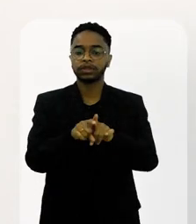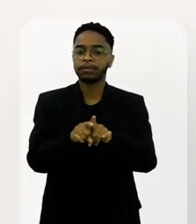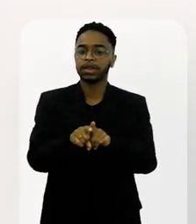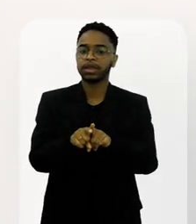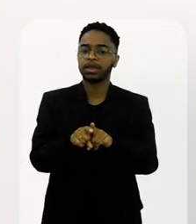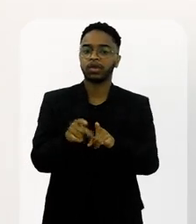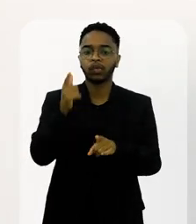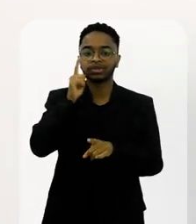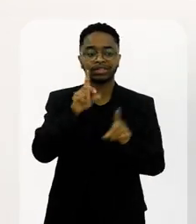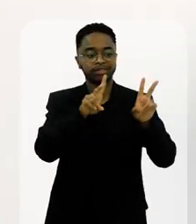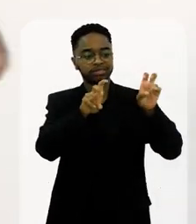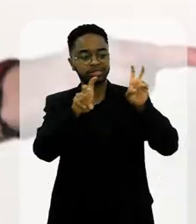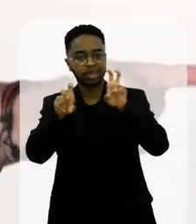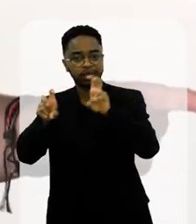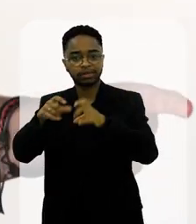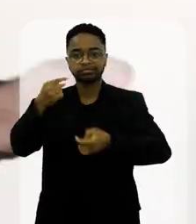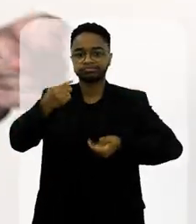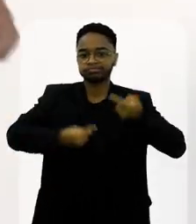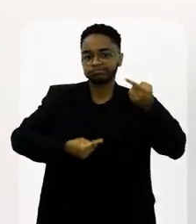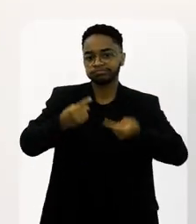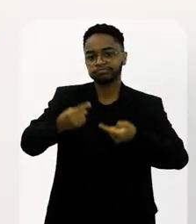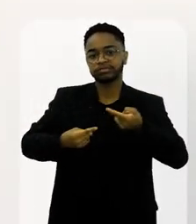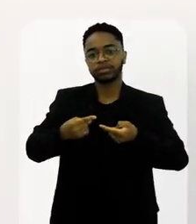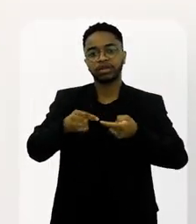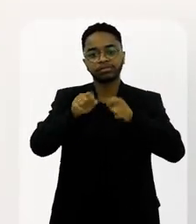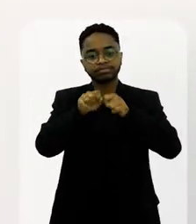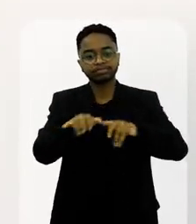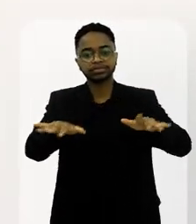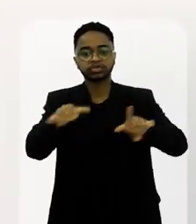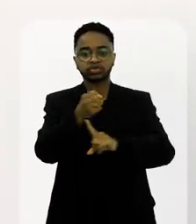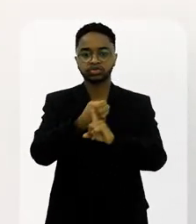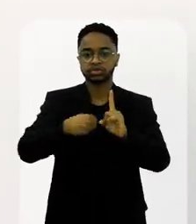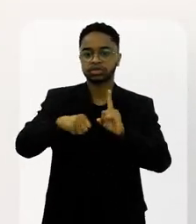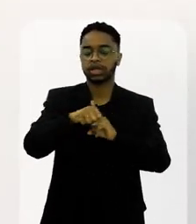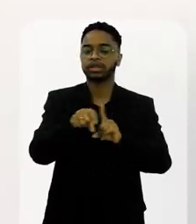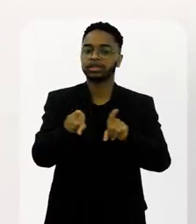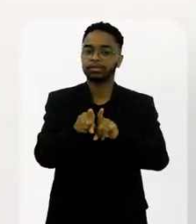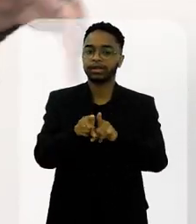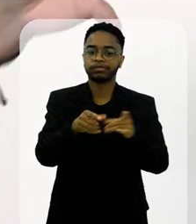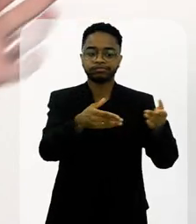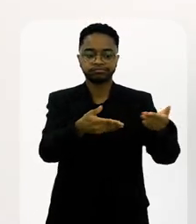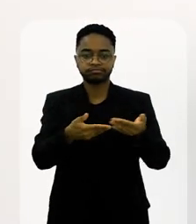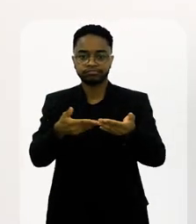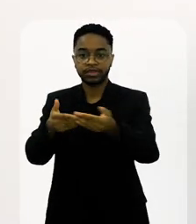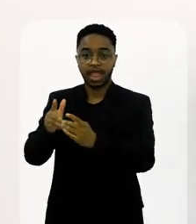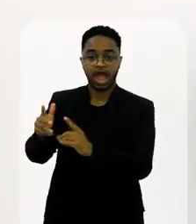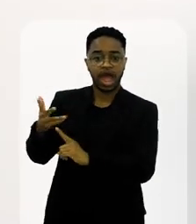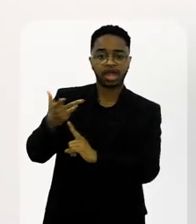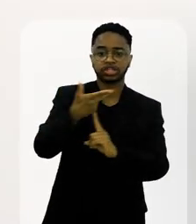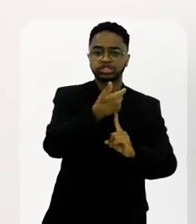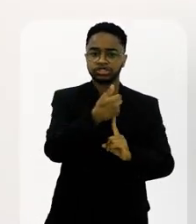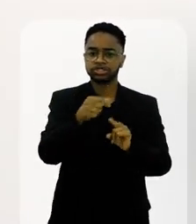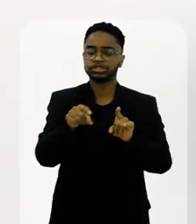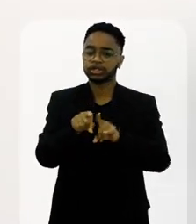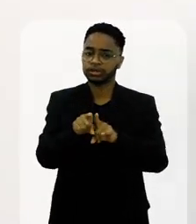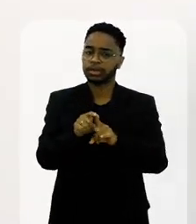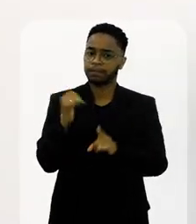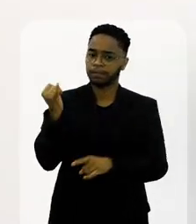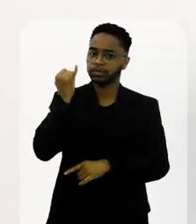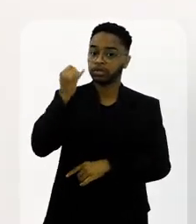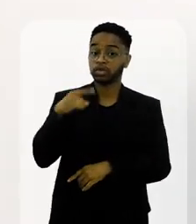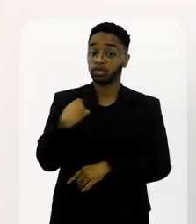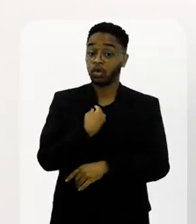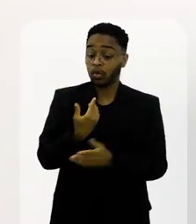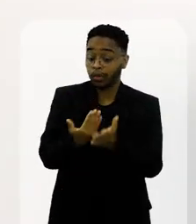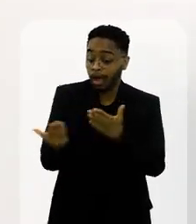como um pautador de assuntos para a sociedade, como um reunidor de grandes artistas, grandes talentos. Então, gente está começando a